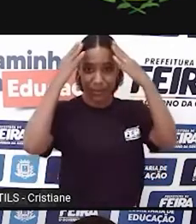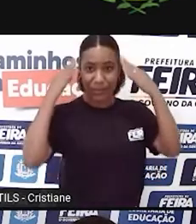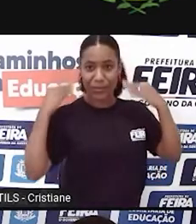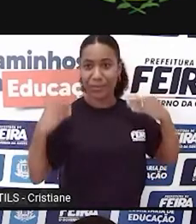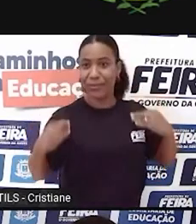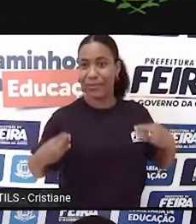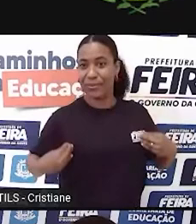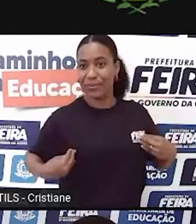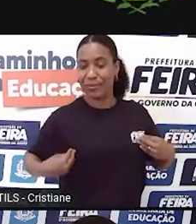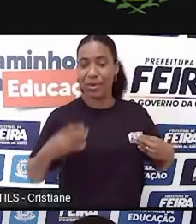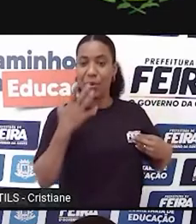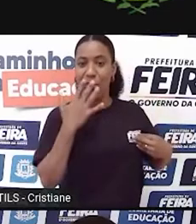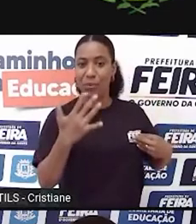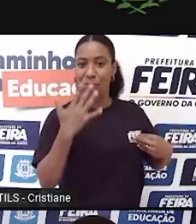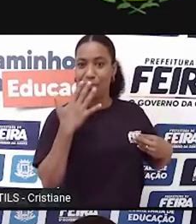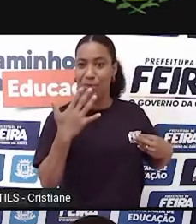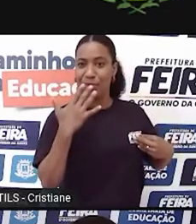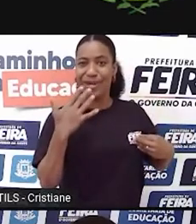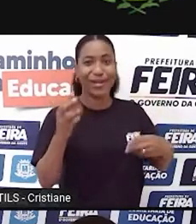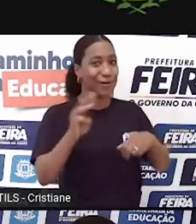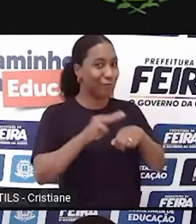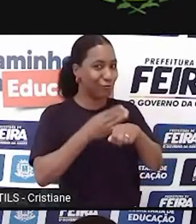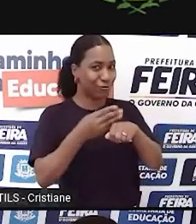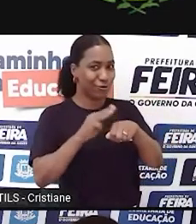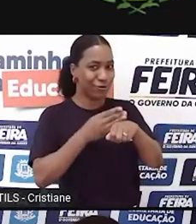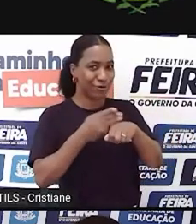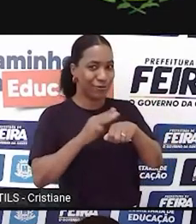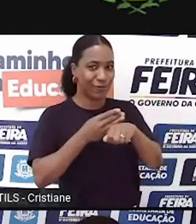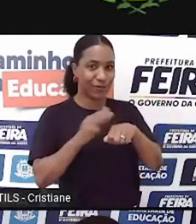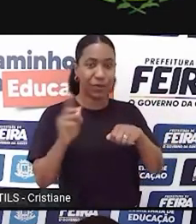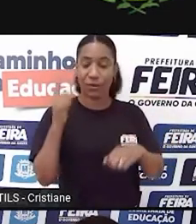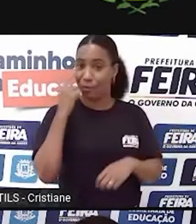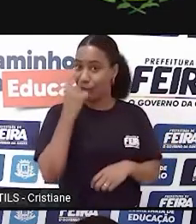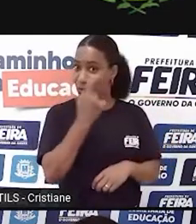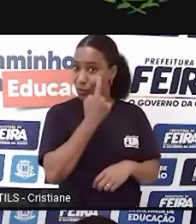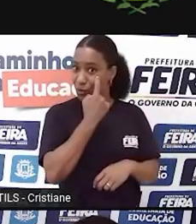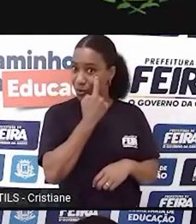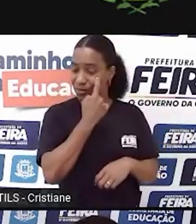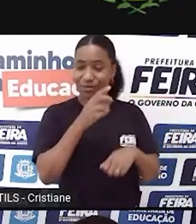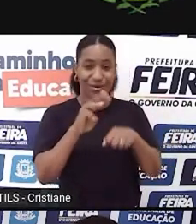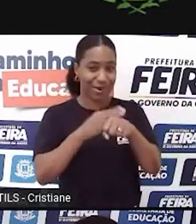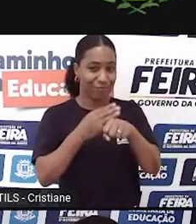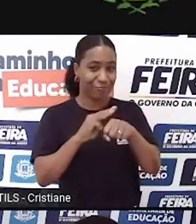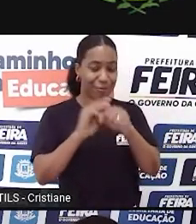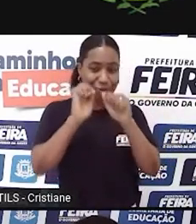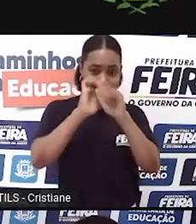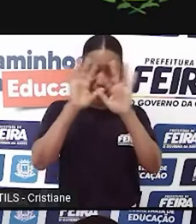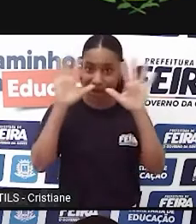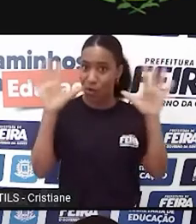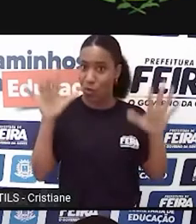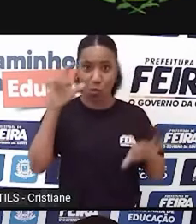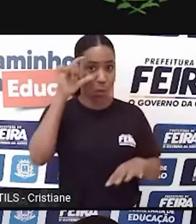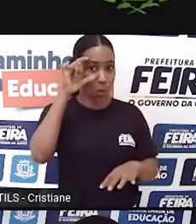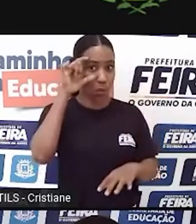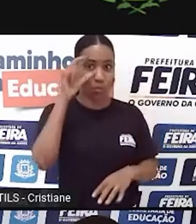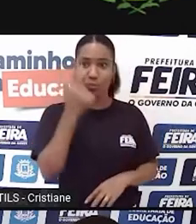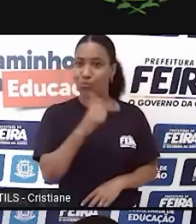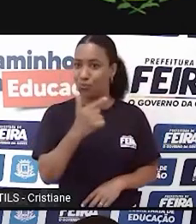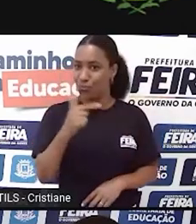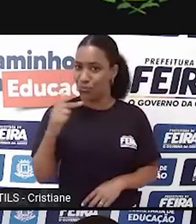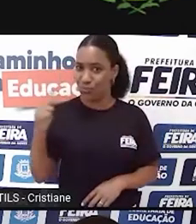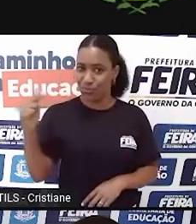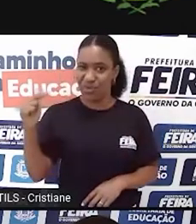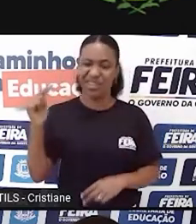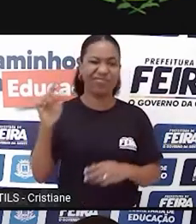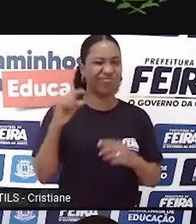pintados, da cor de chocolate, meus olhos são castanhos claros, não uso óculos, de vez em